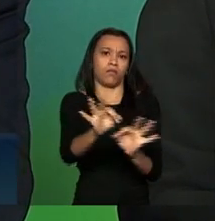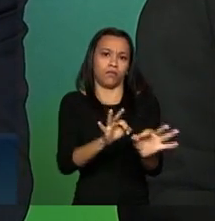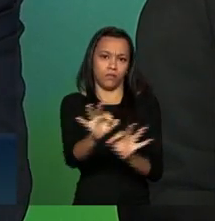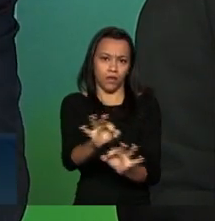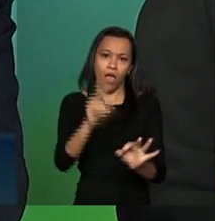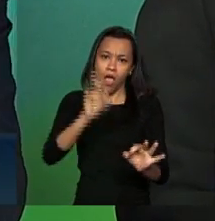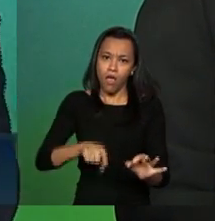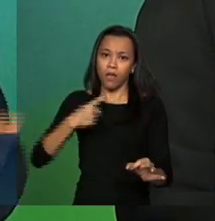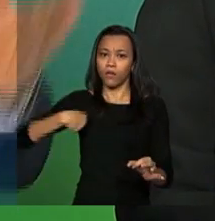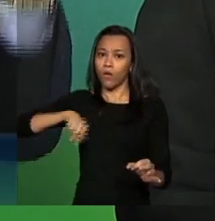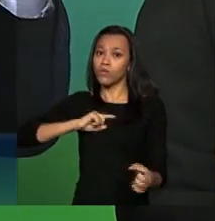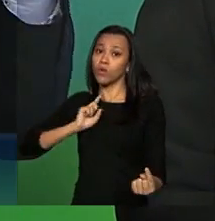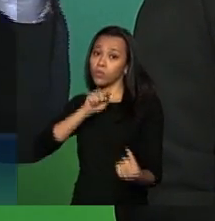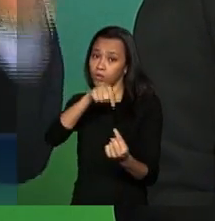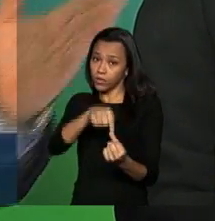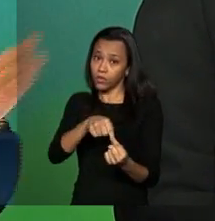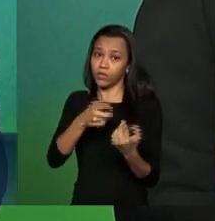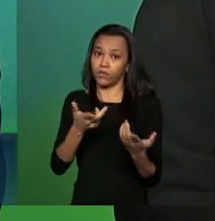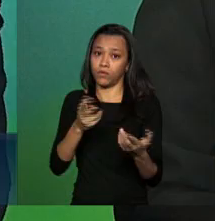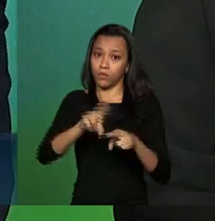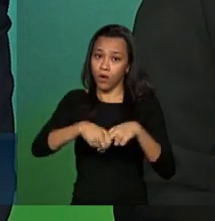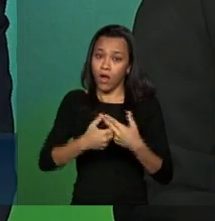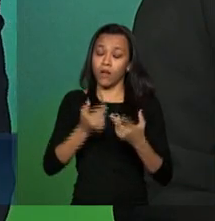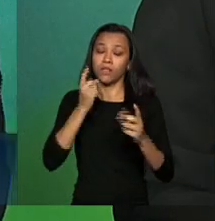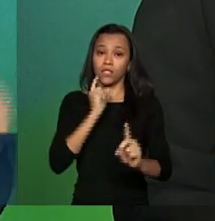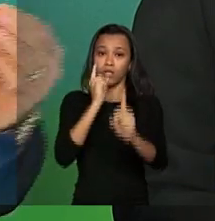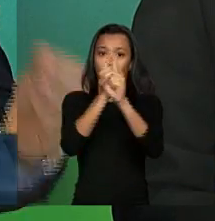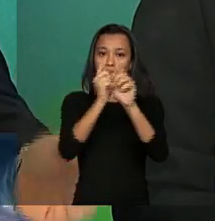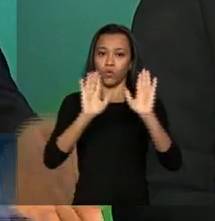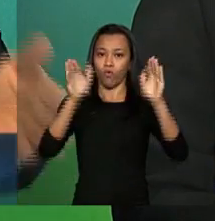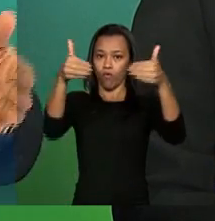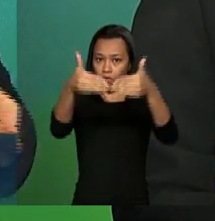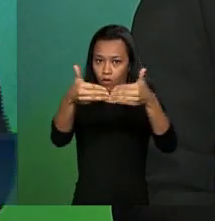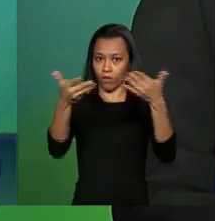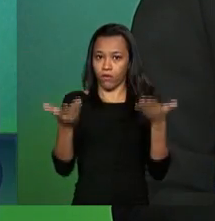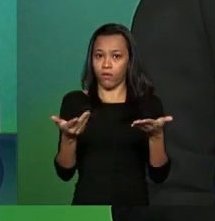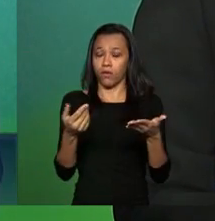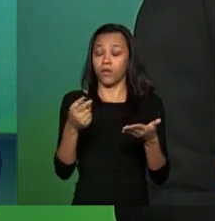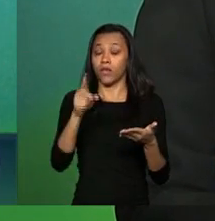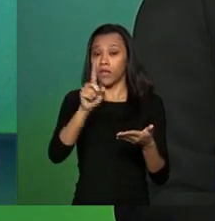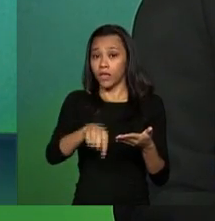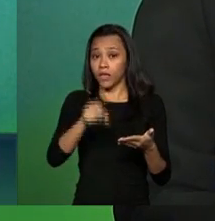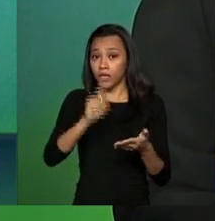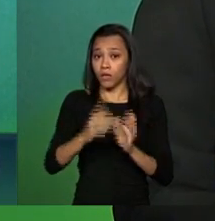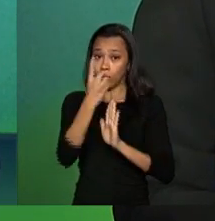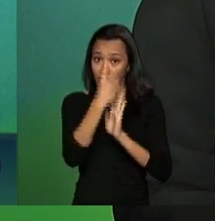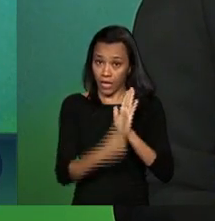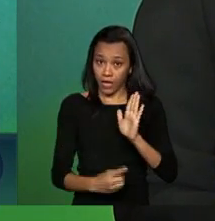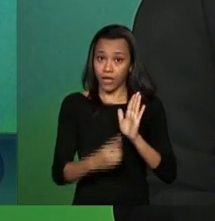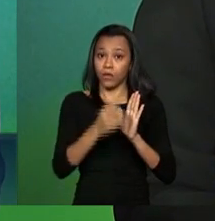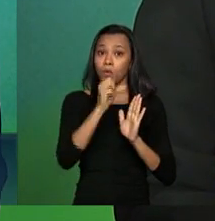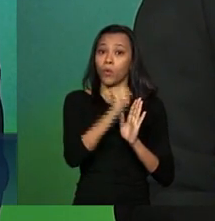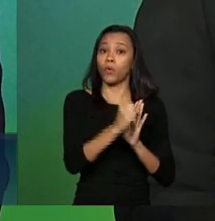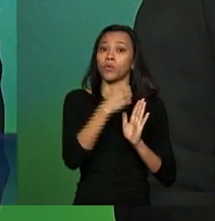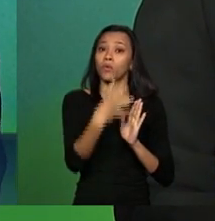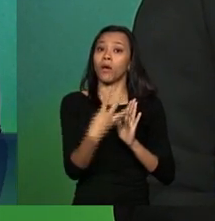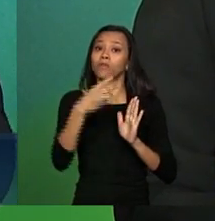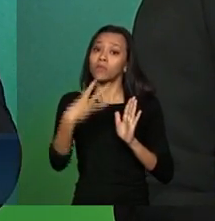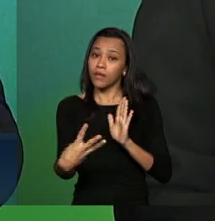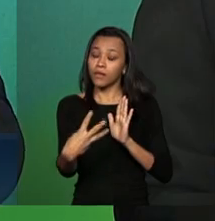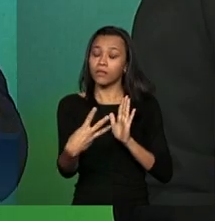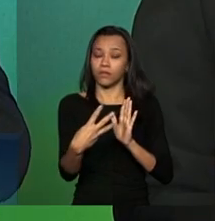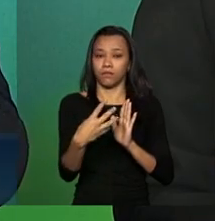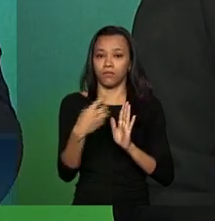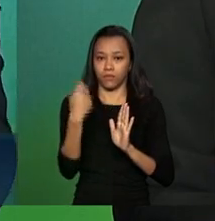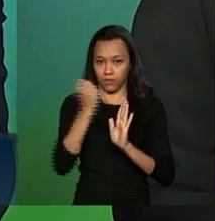o nosso objetivo com este fórum que a presidenta editou, através do decreto 8443, que nós